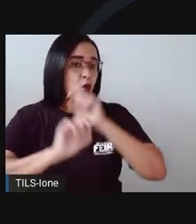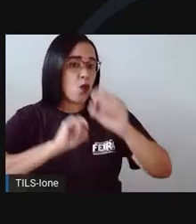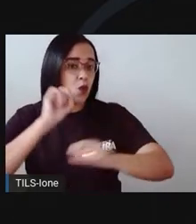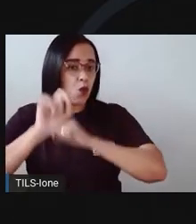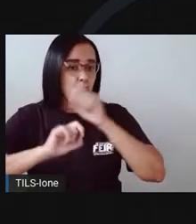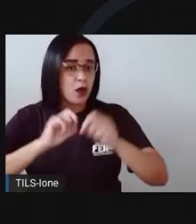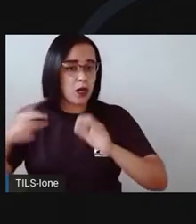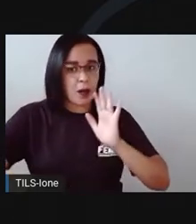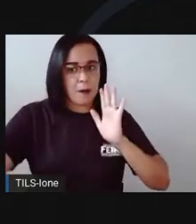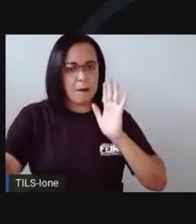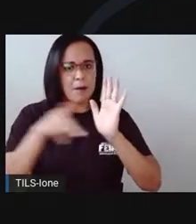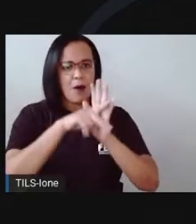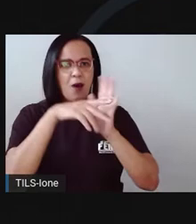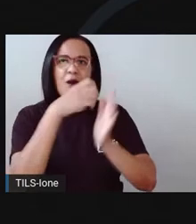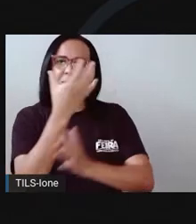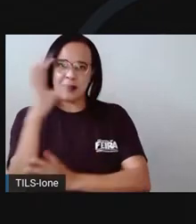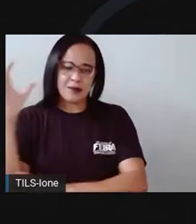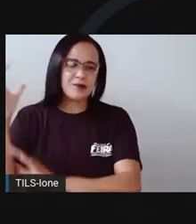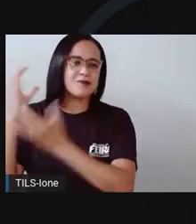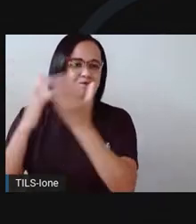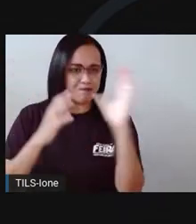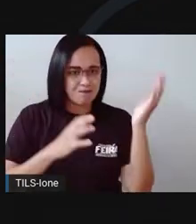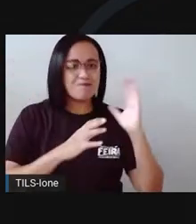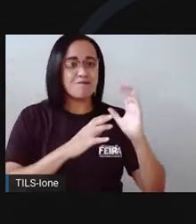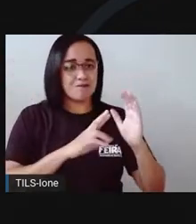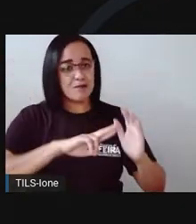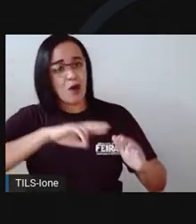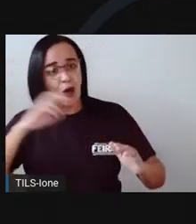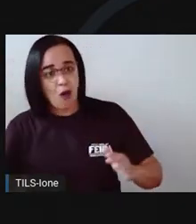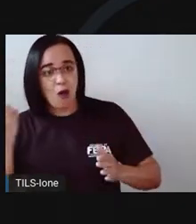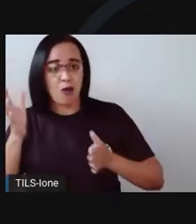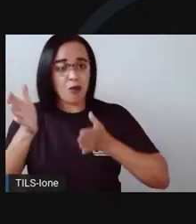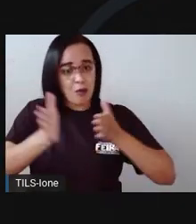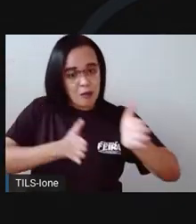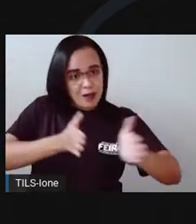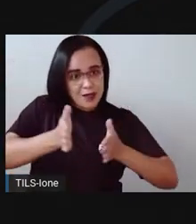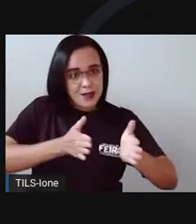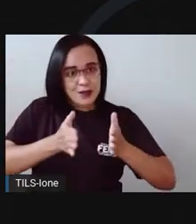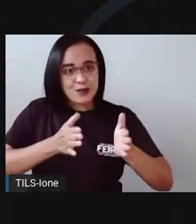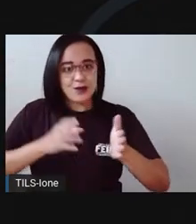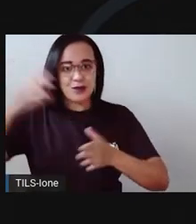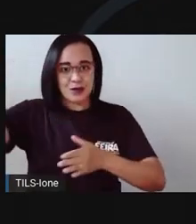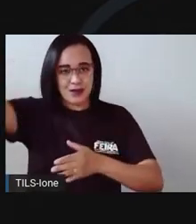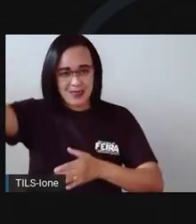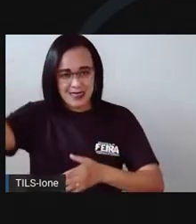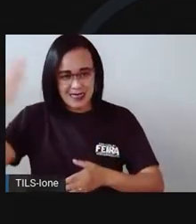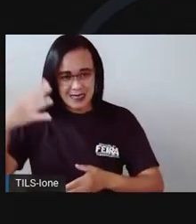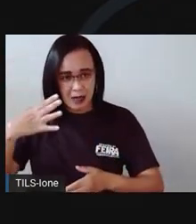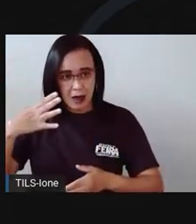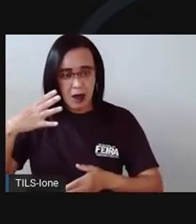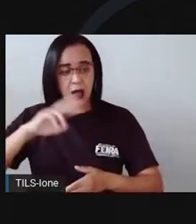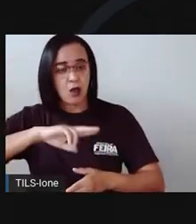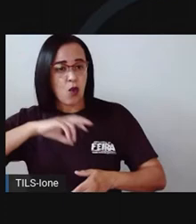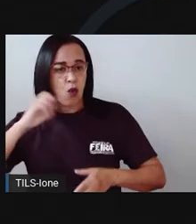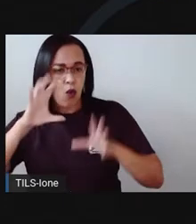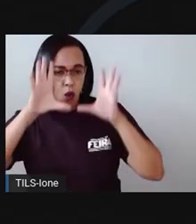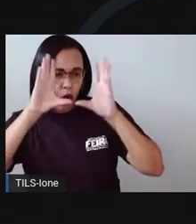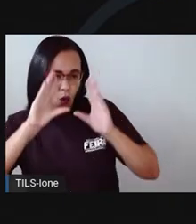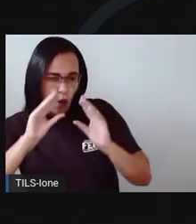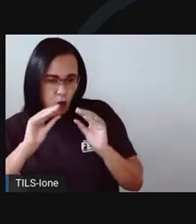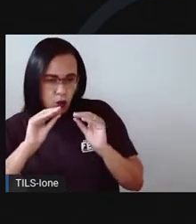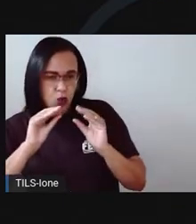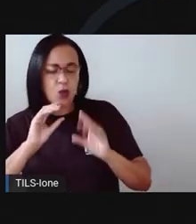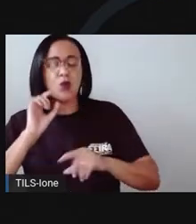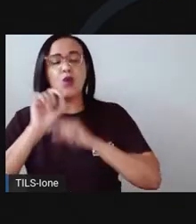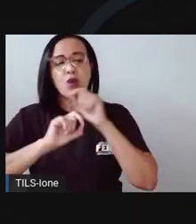como, por exemplo, a sucessão de períodos de claridade com períodos de escuridão, devido à presença ou não